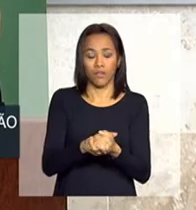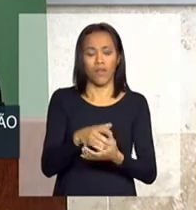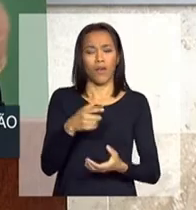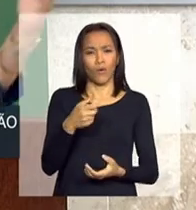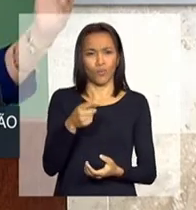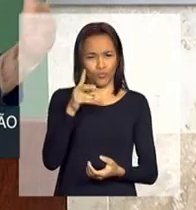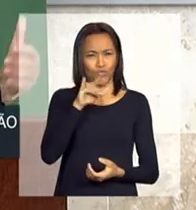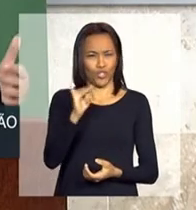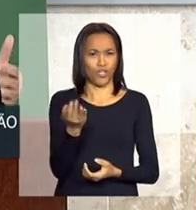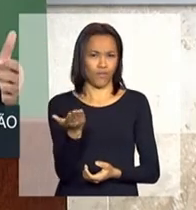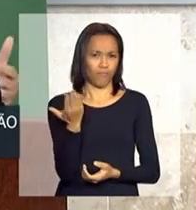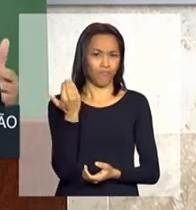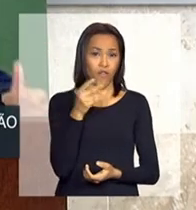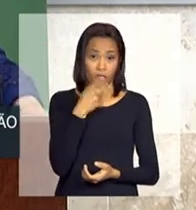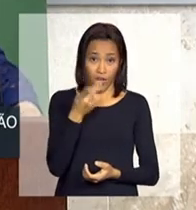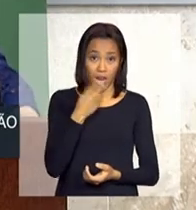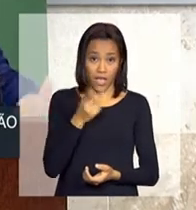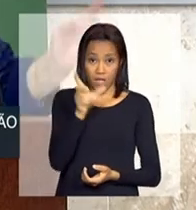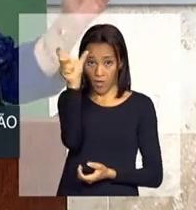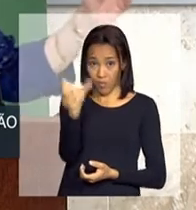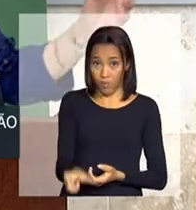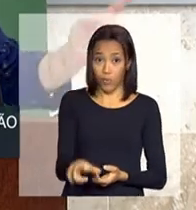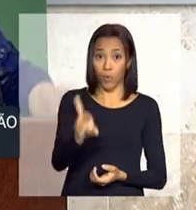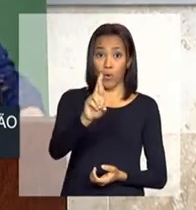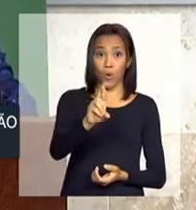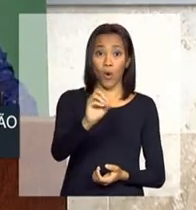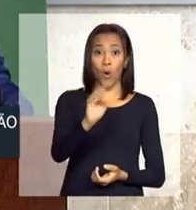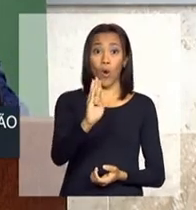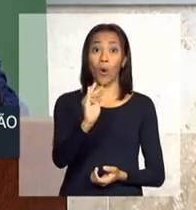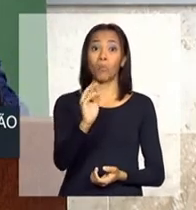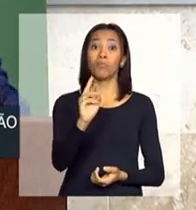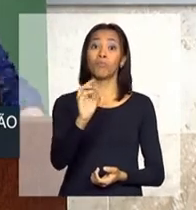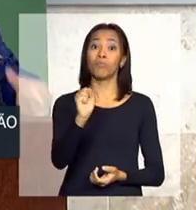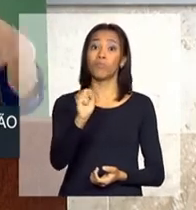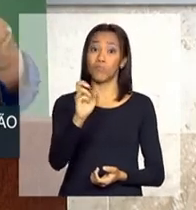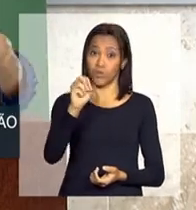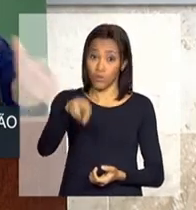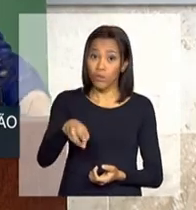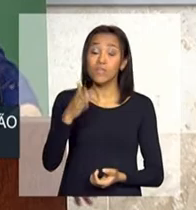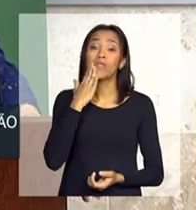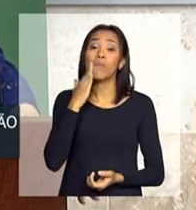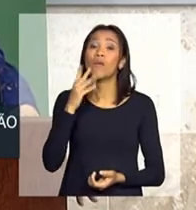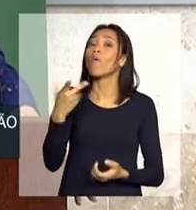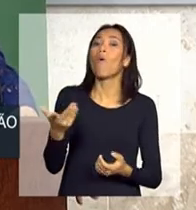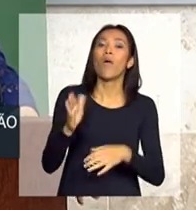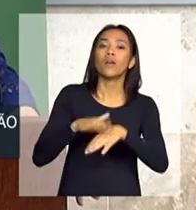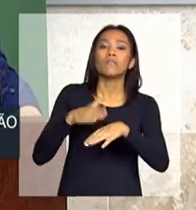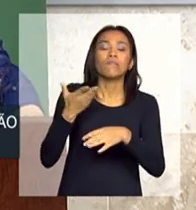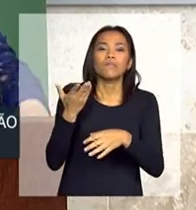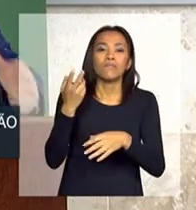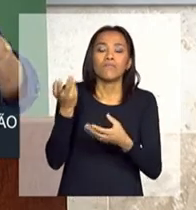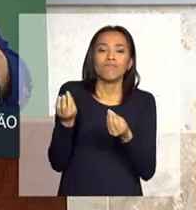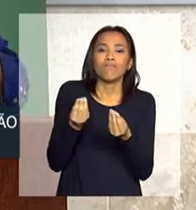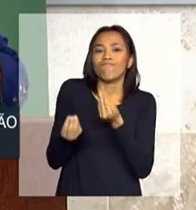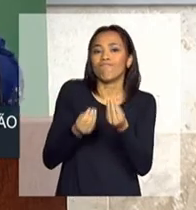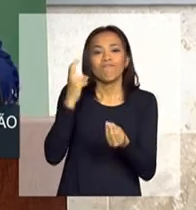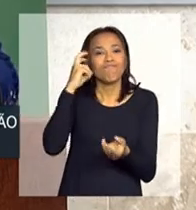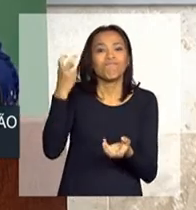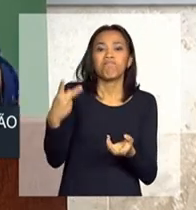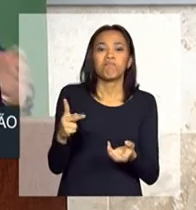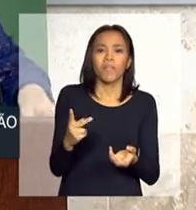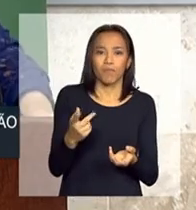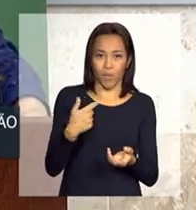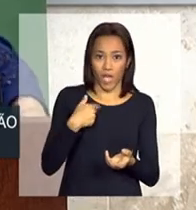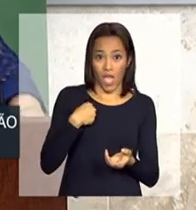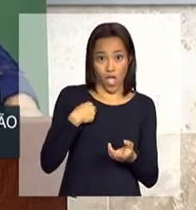outro dia para o Robson que eu queria saber qual era o dote dele, porque eu entrava